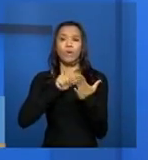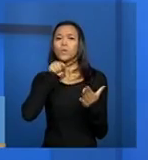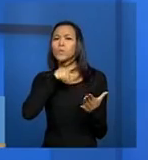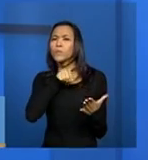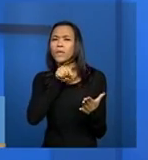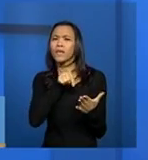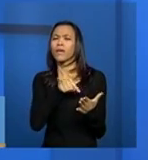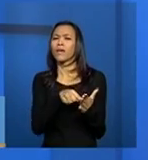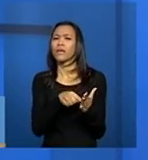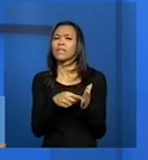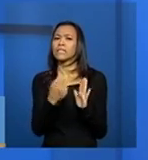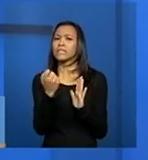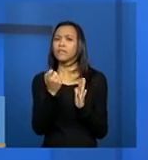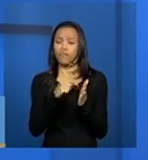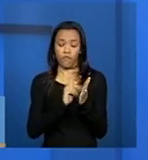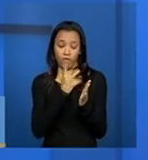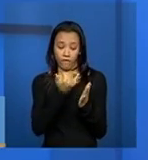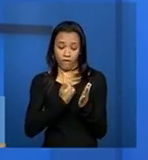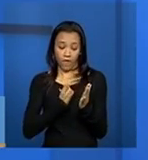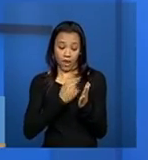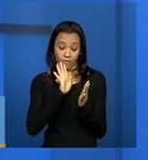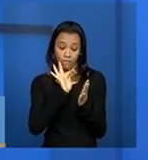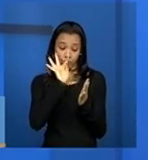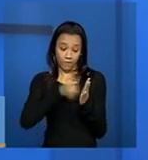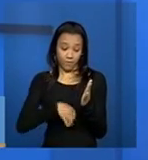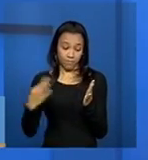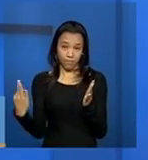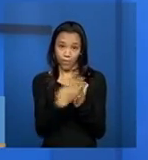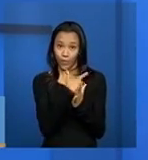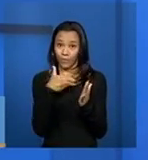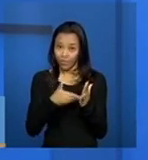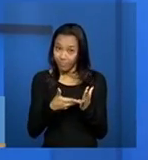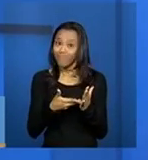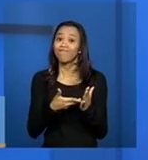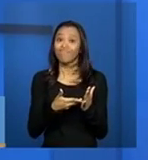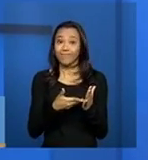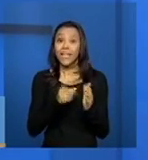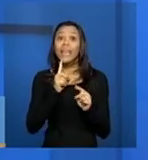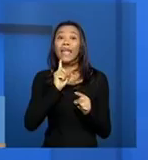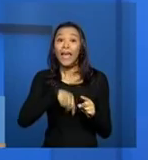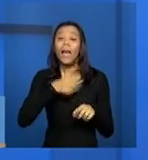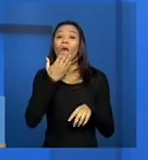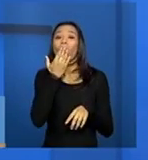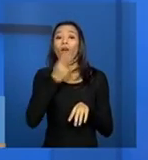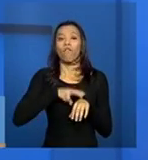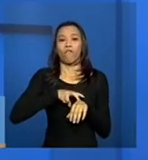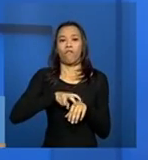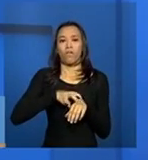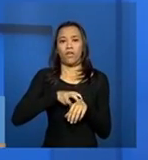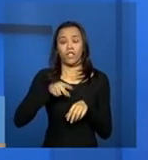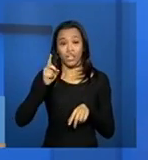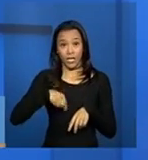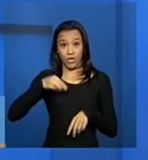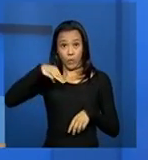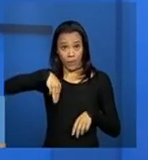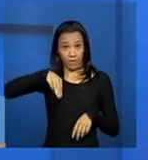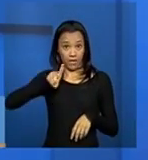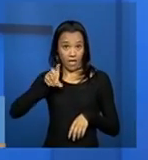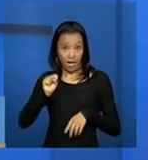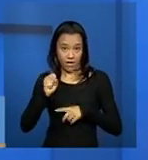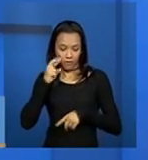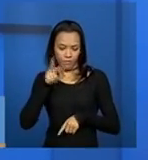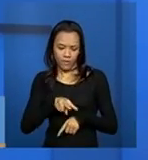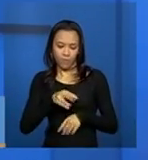escrito concluído. Essa palavrinha concluído em verde é o status que o Ministério considera um cadastro